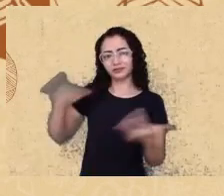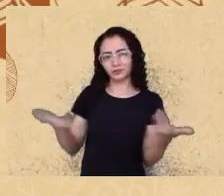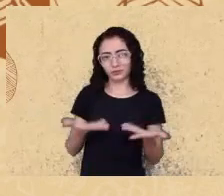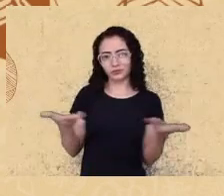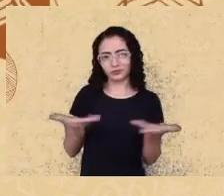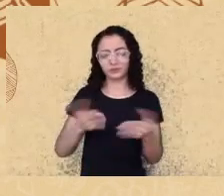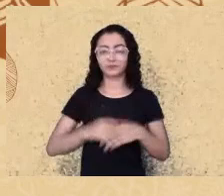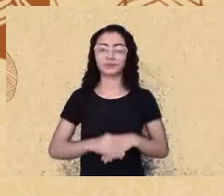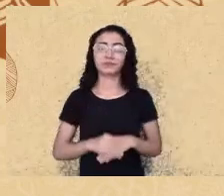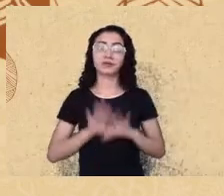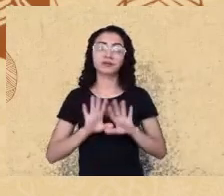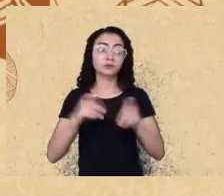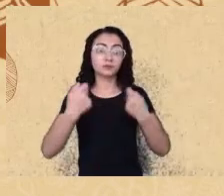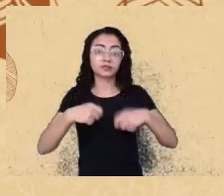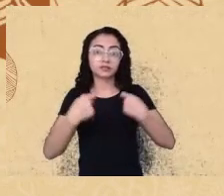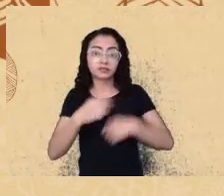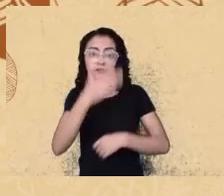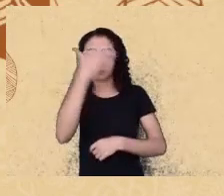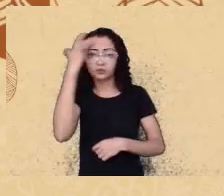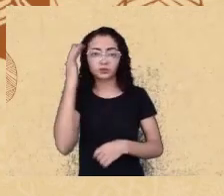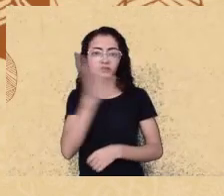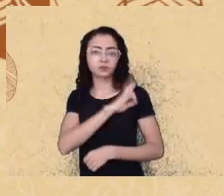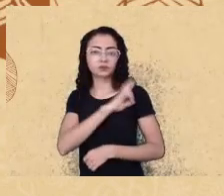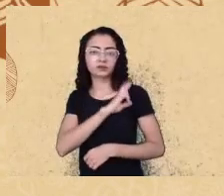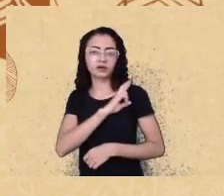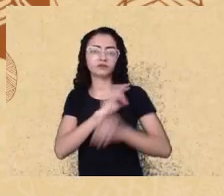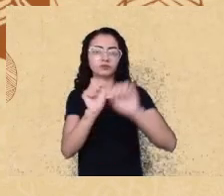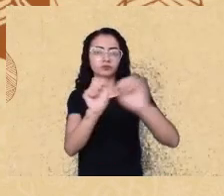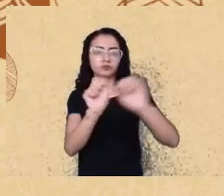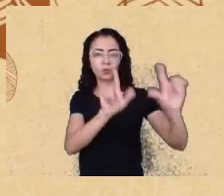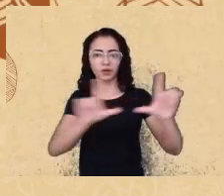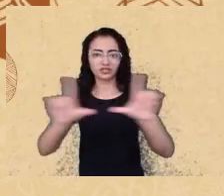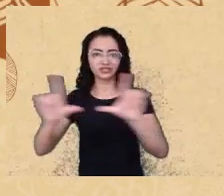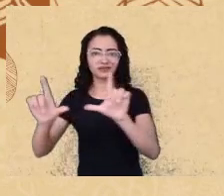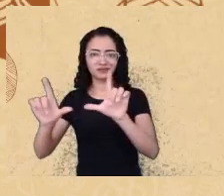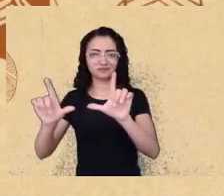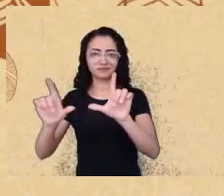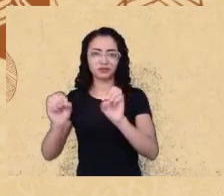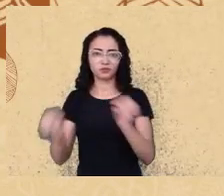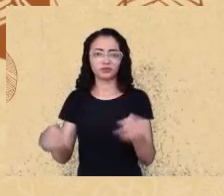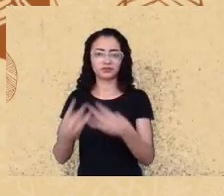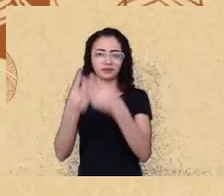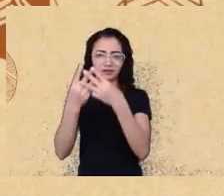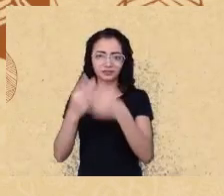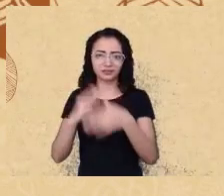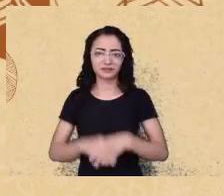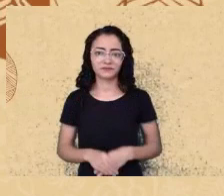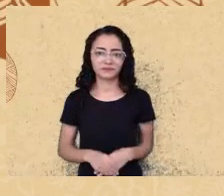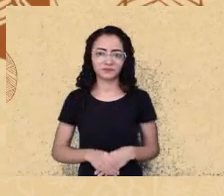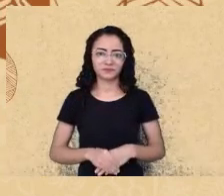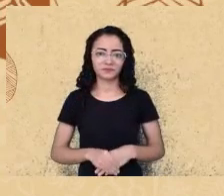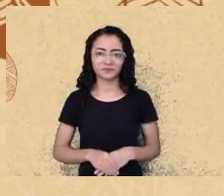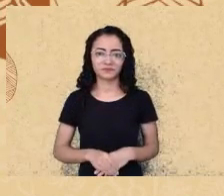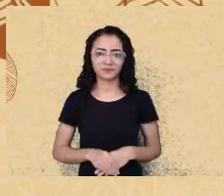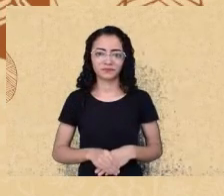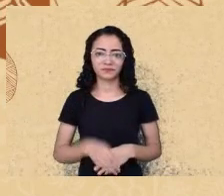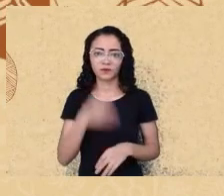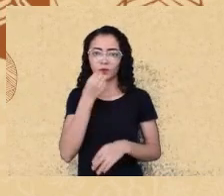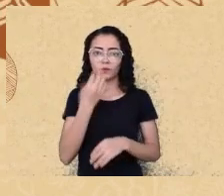que quem está compartilhando a tela com esse slide de bem-vindas, bem-vindos e bem-vindas, para